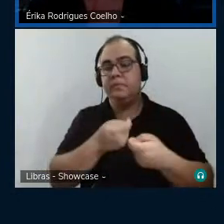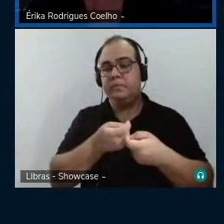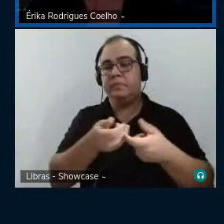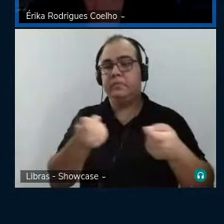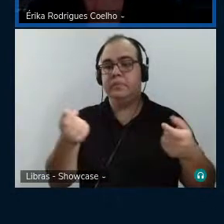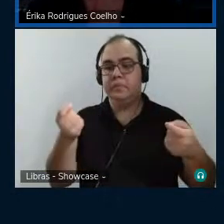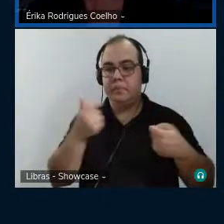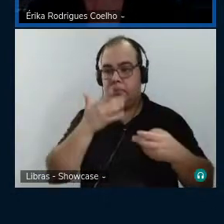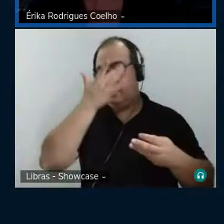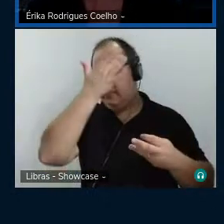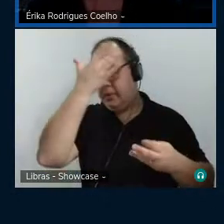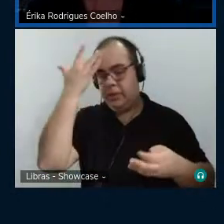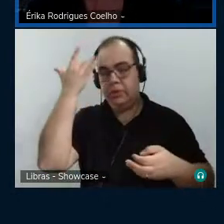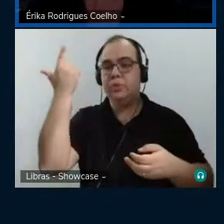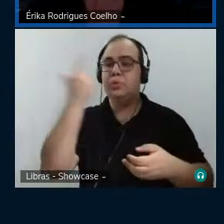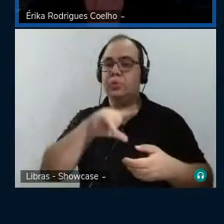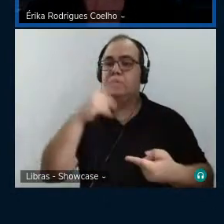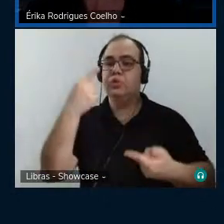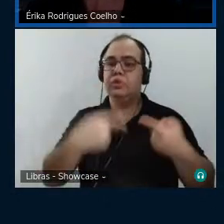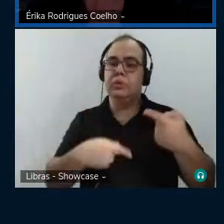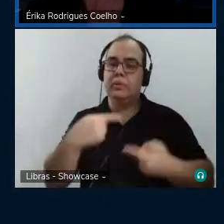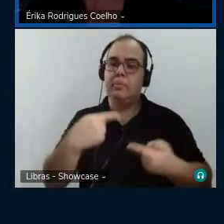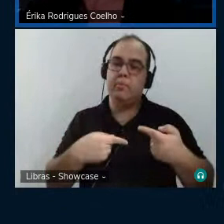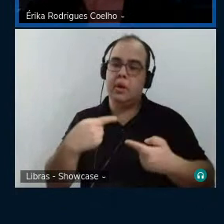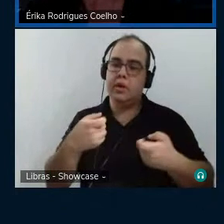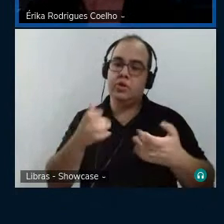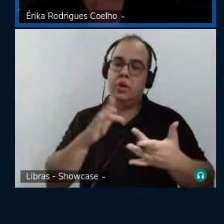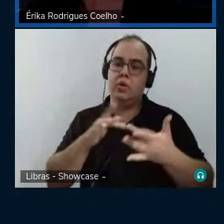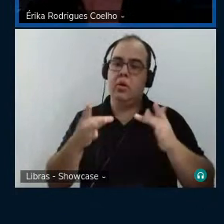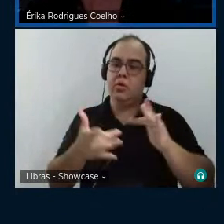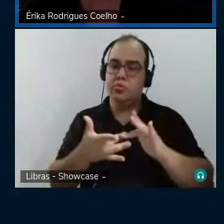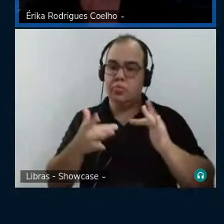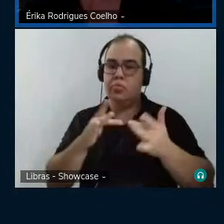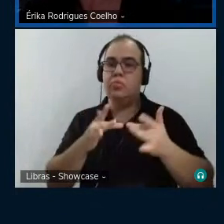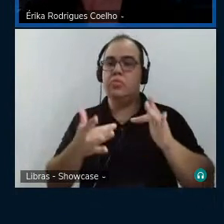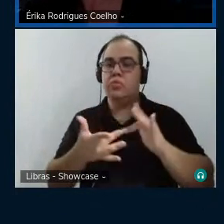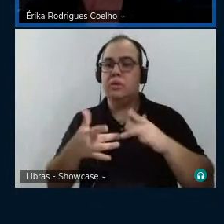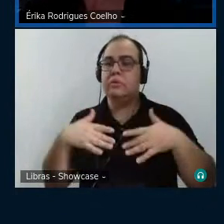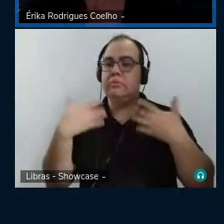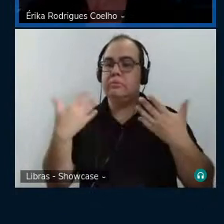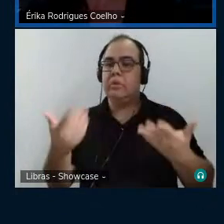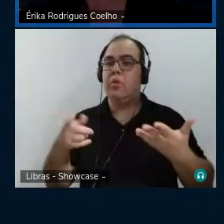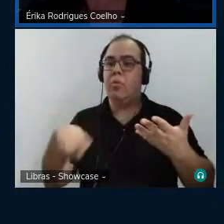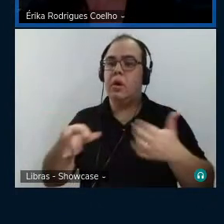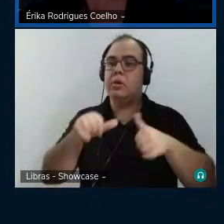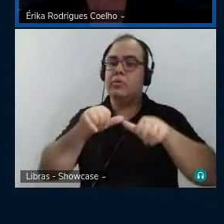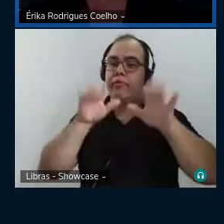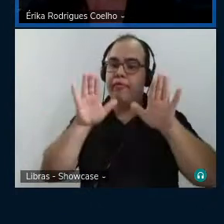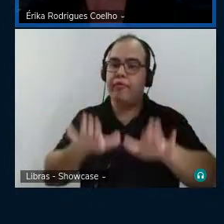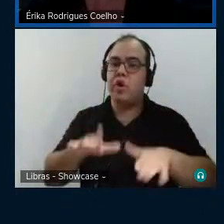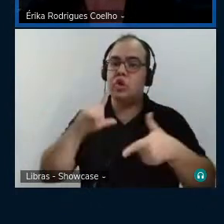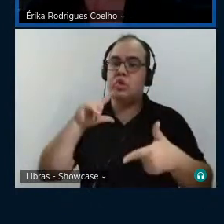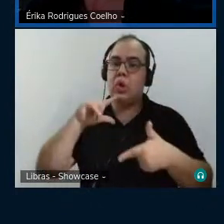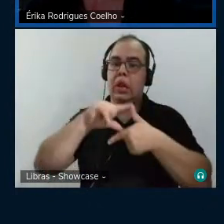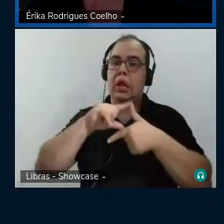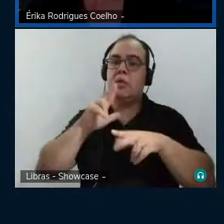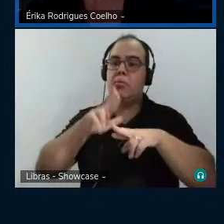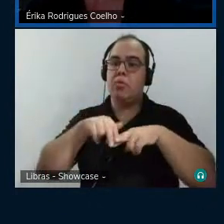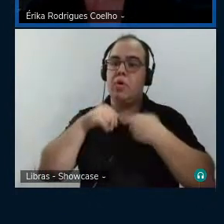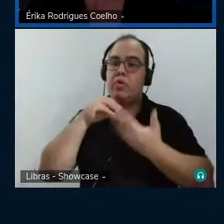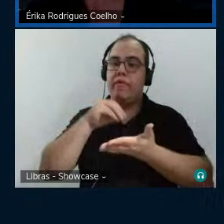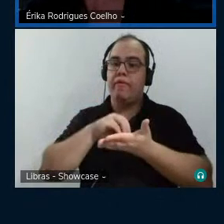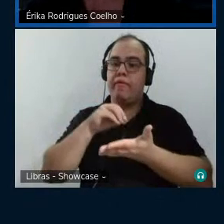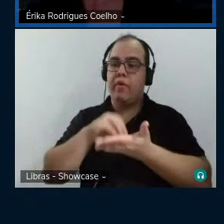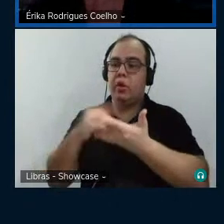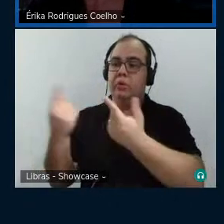debate sobre as questões raciais. Então, eles permanecem isolados devido à falta dos seus pares